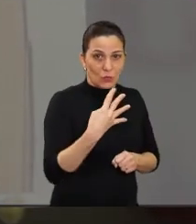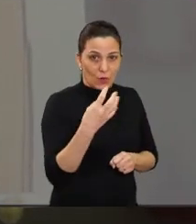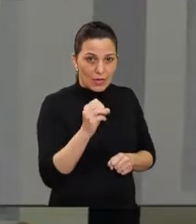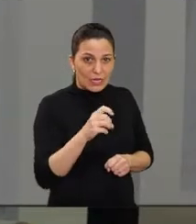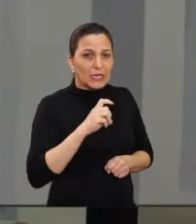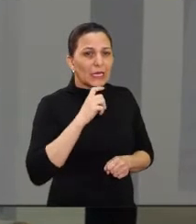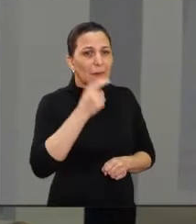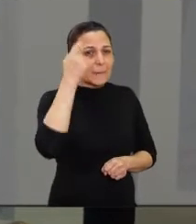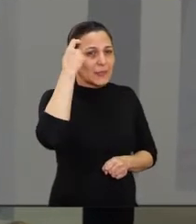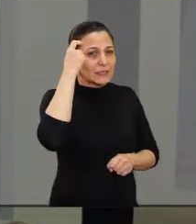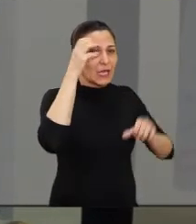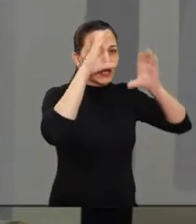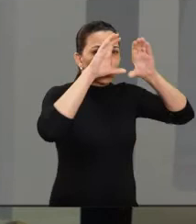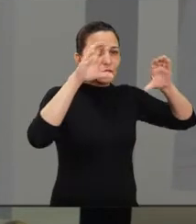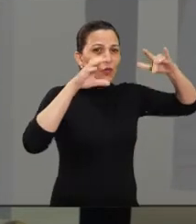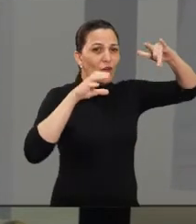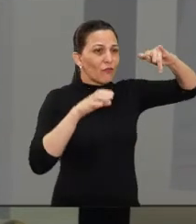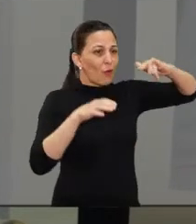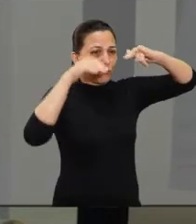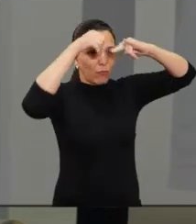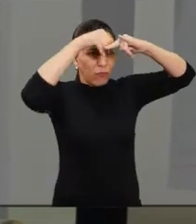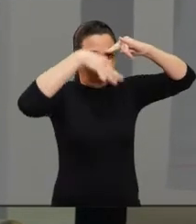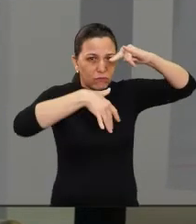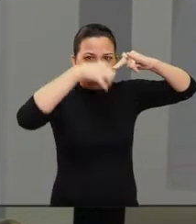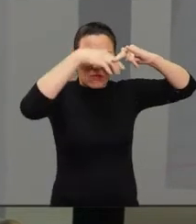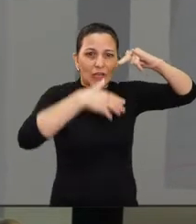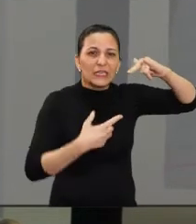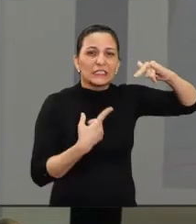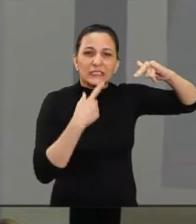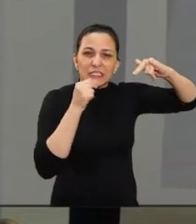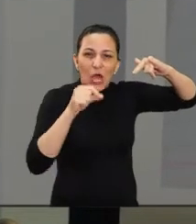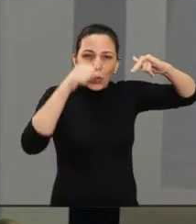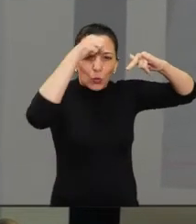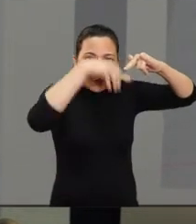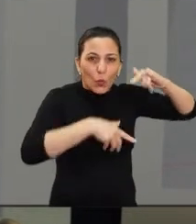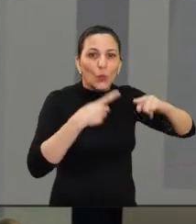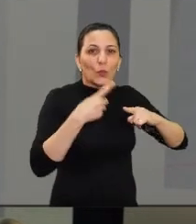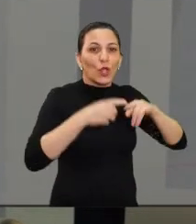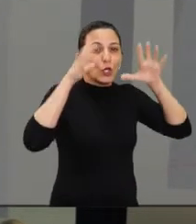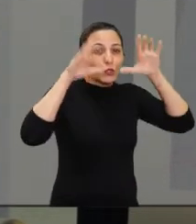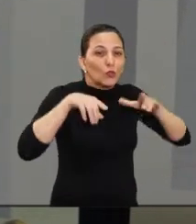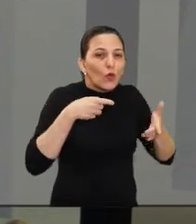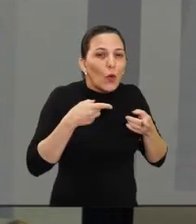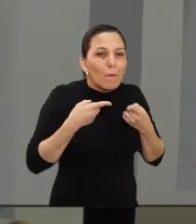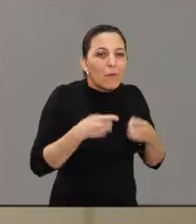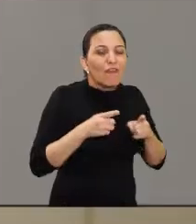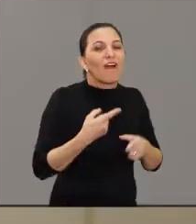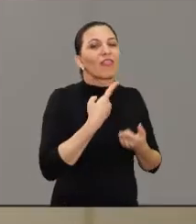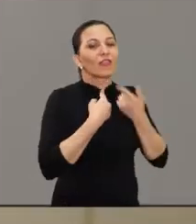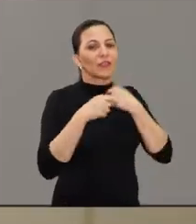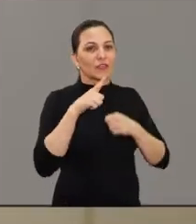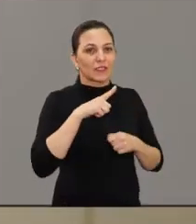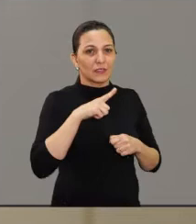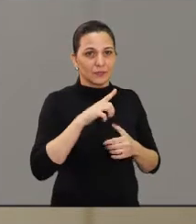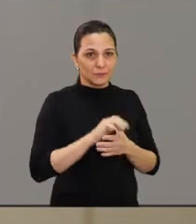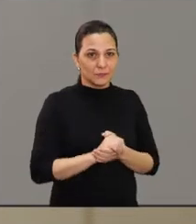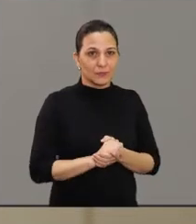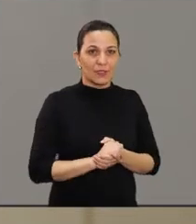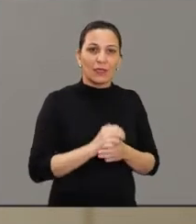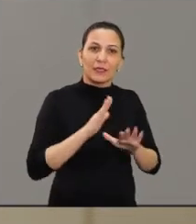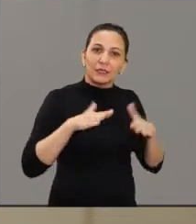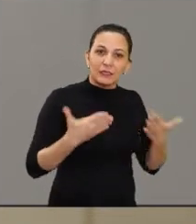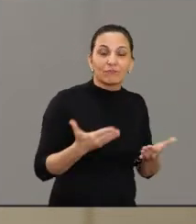1940, quem pensava em pegar um avião, subir aos ares e jogar um sal que promovesse precipitação, fizesse chuva, né? Então, o Centro de Ciências